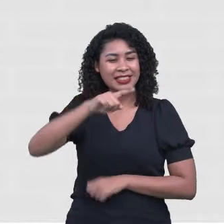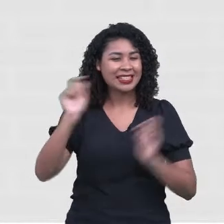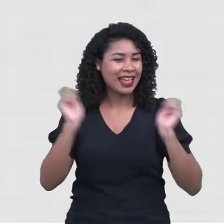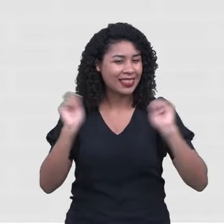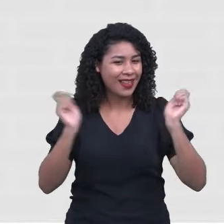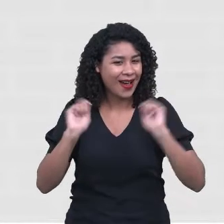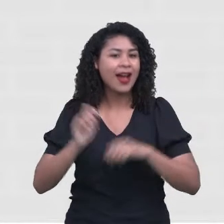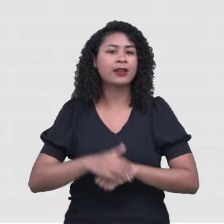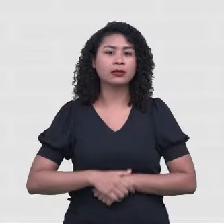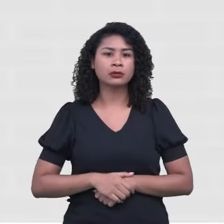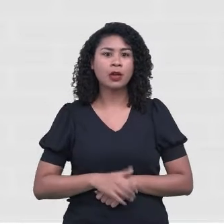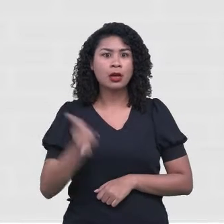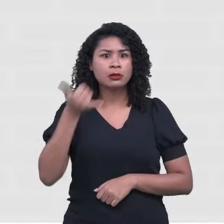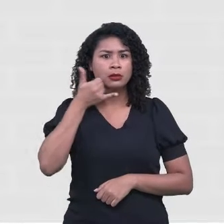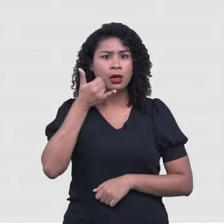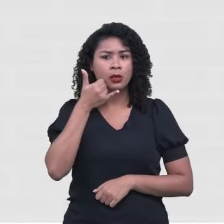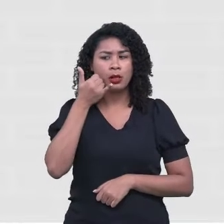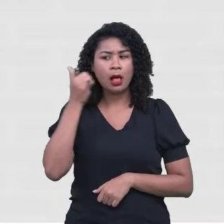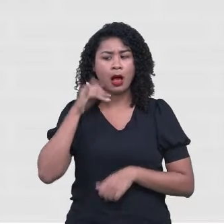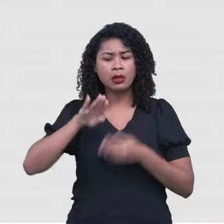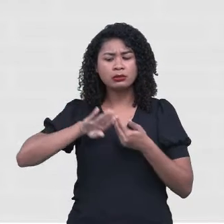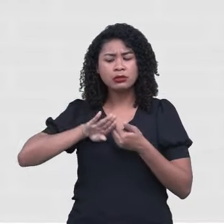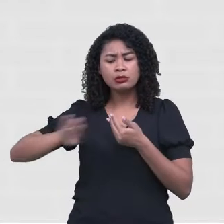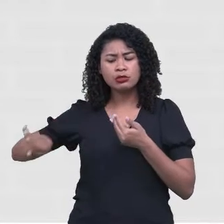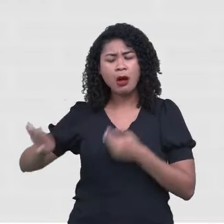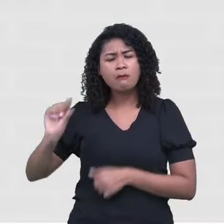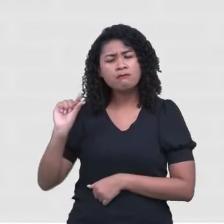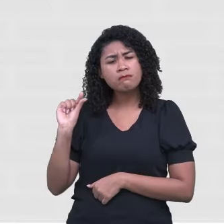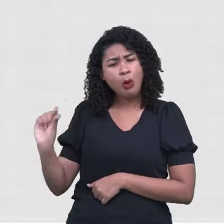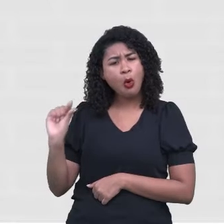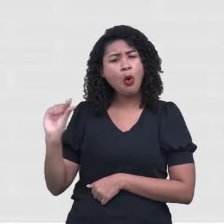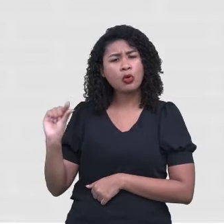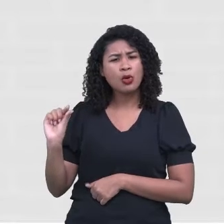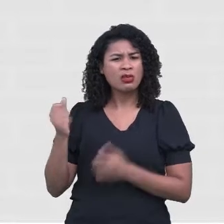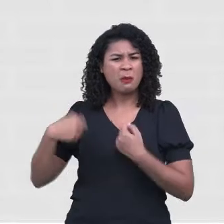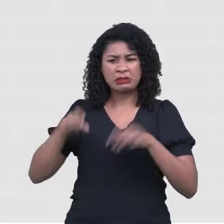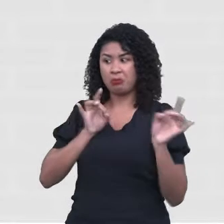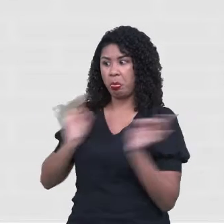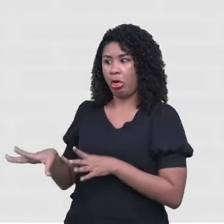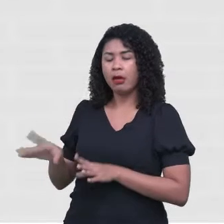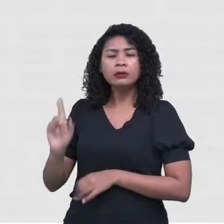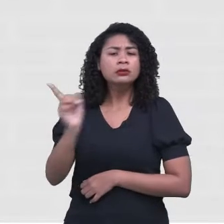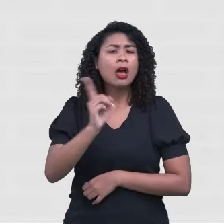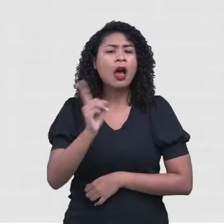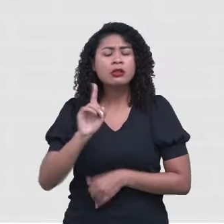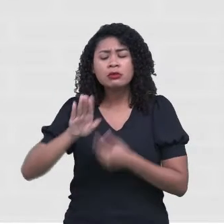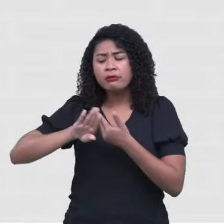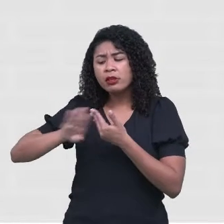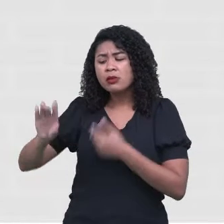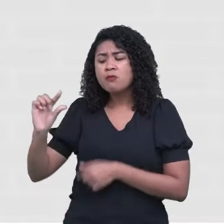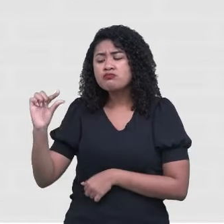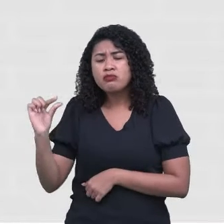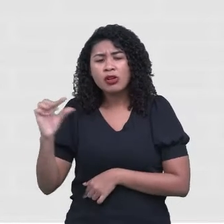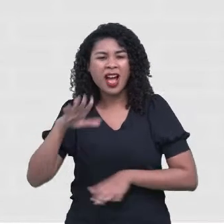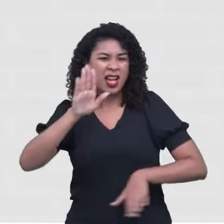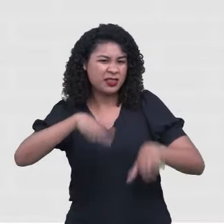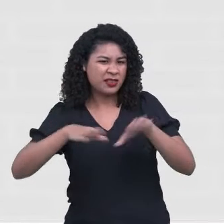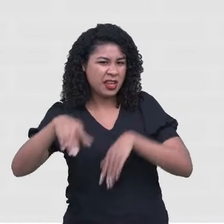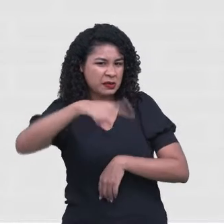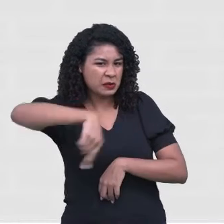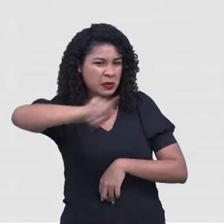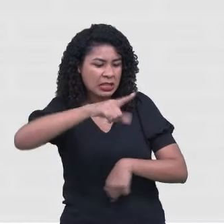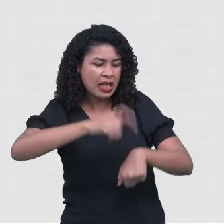deixar o celular de lado. Ficar longe um pouco. Aquele tempinho que você não está conseguindo fazer o seu